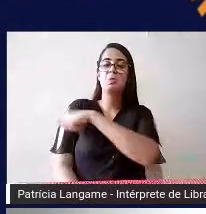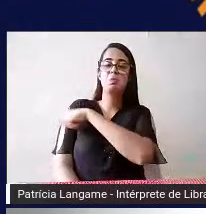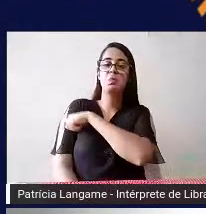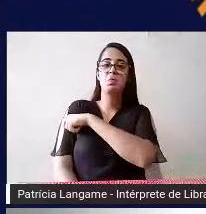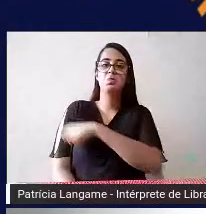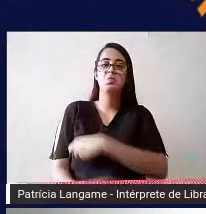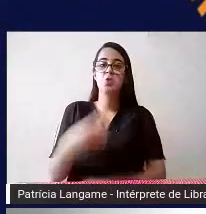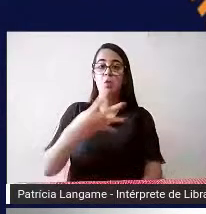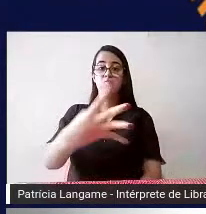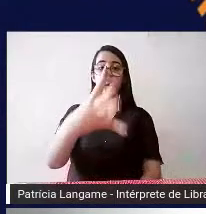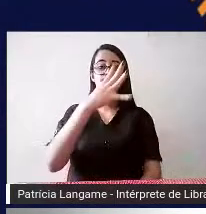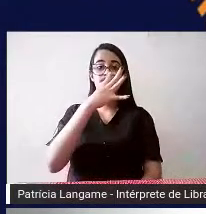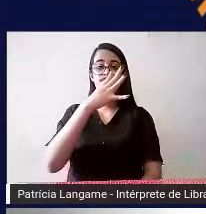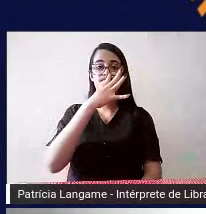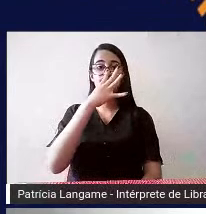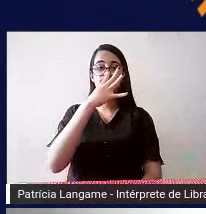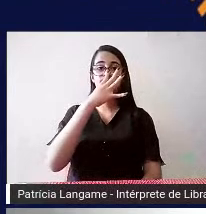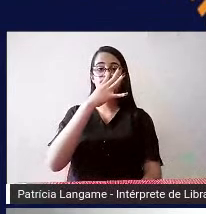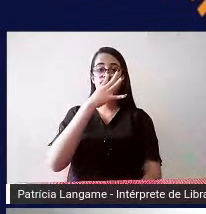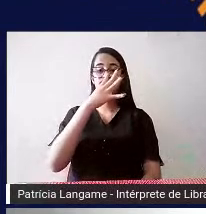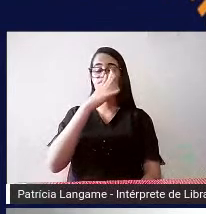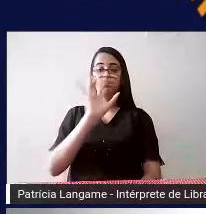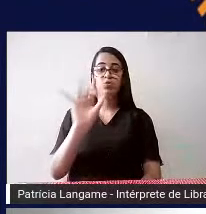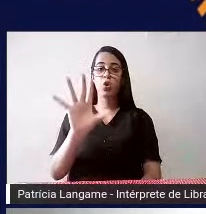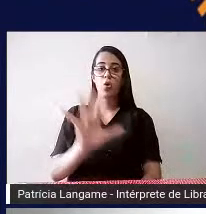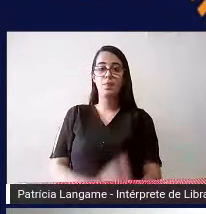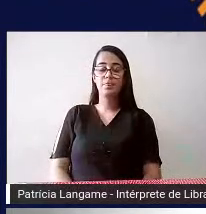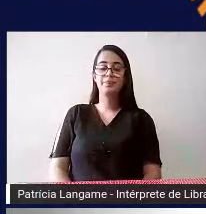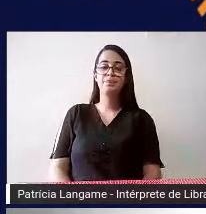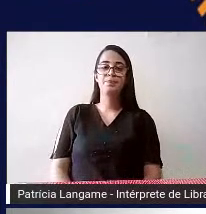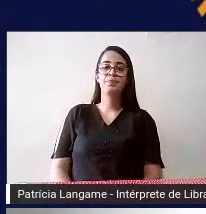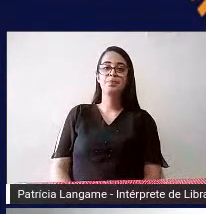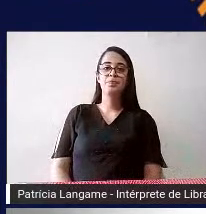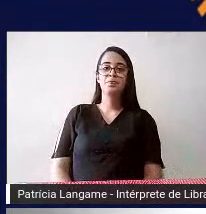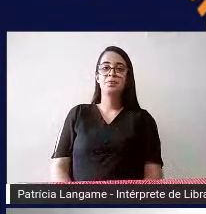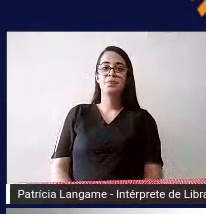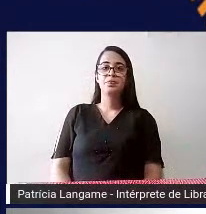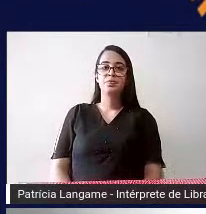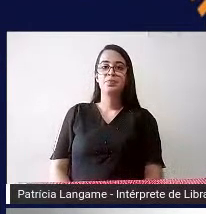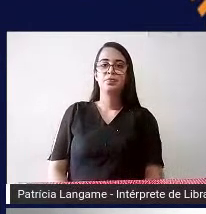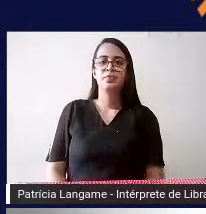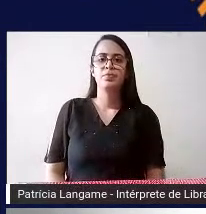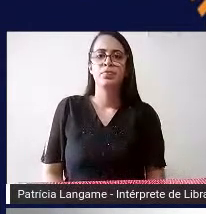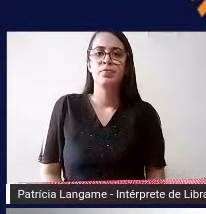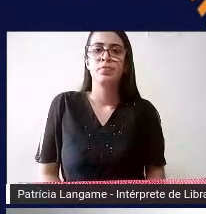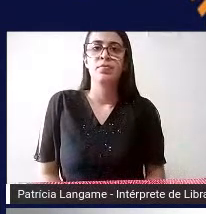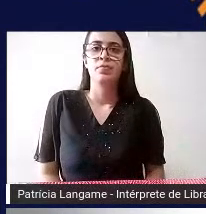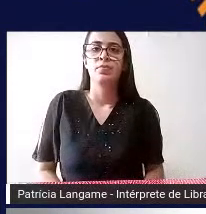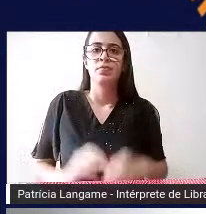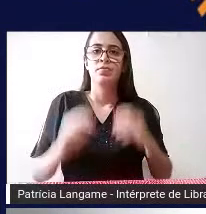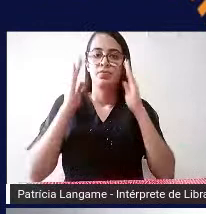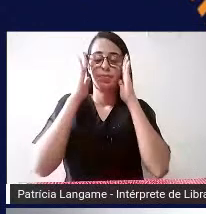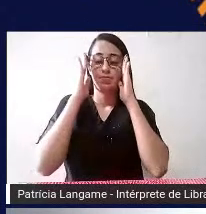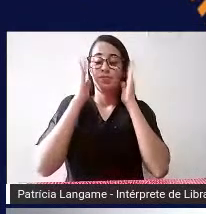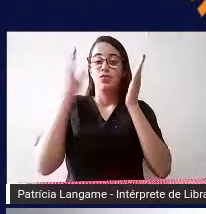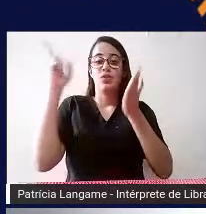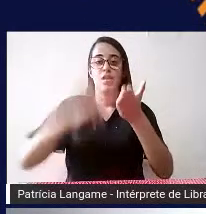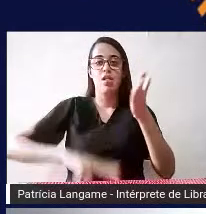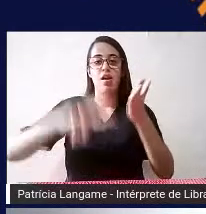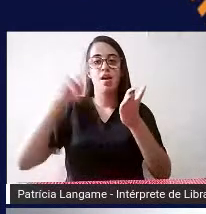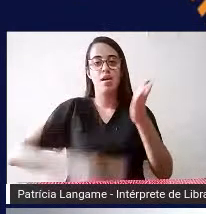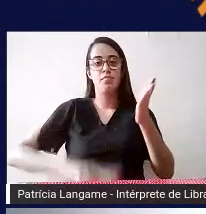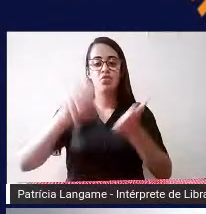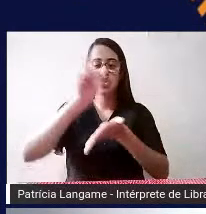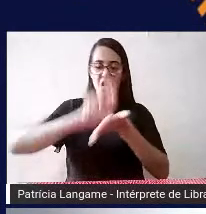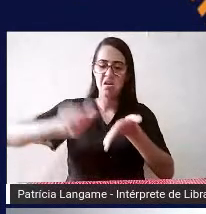um espectador ou um ouvinte né então eu eu acho que eu acho que ler e escrever é uma